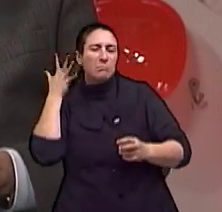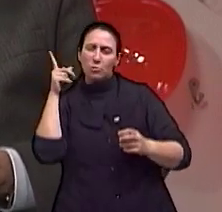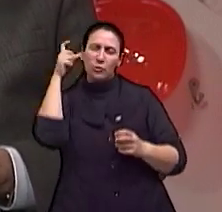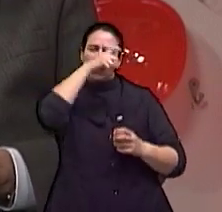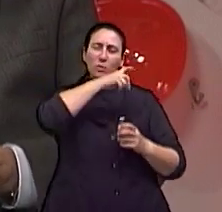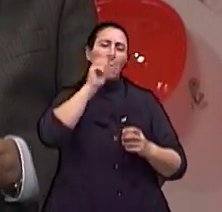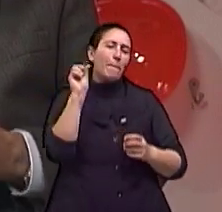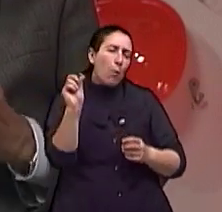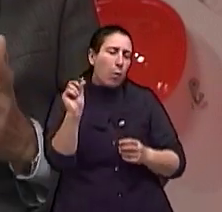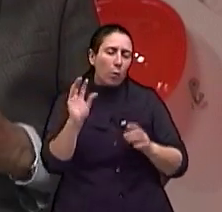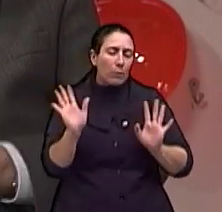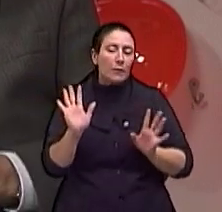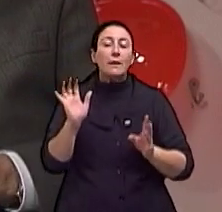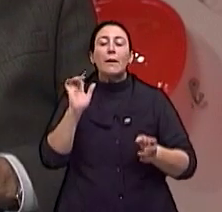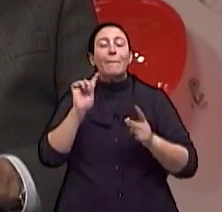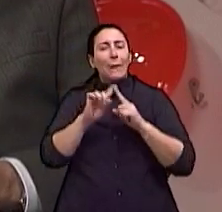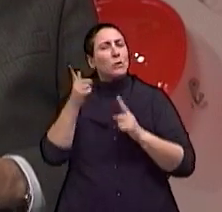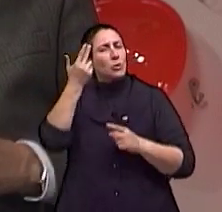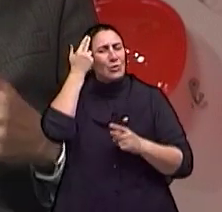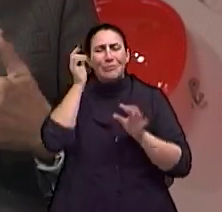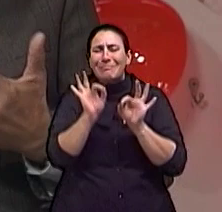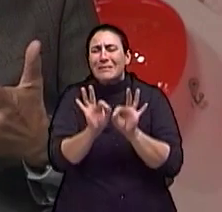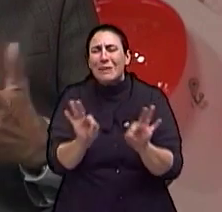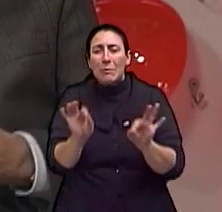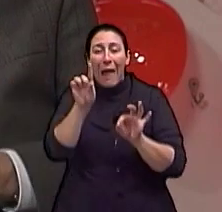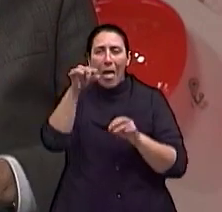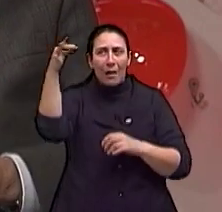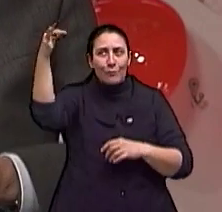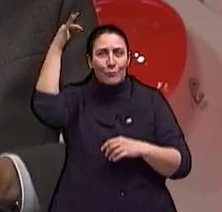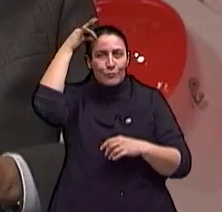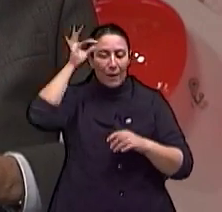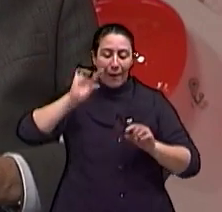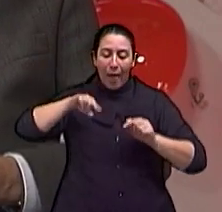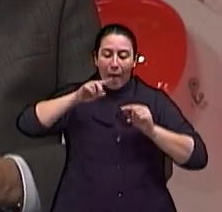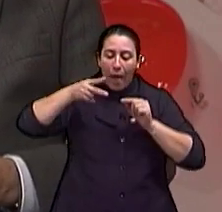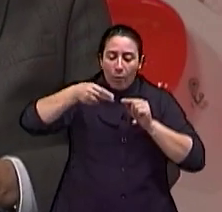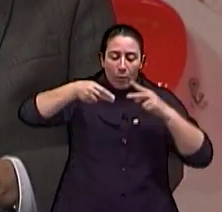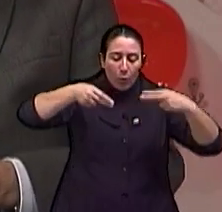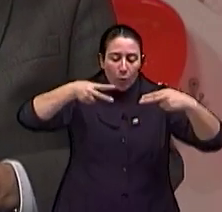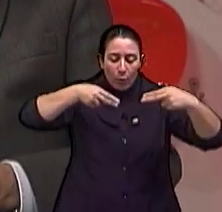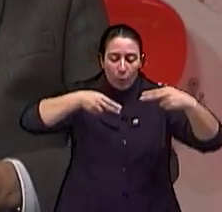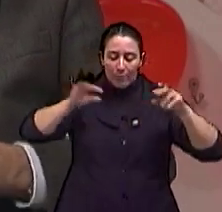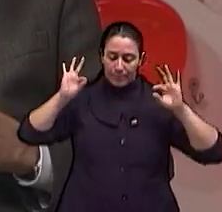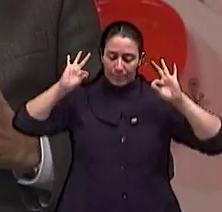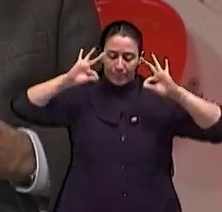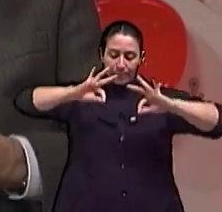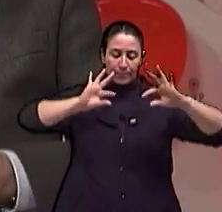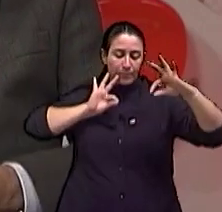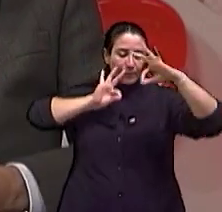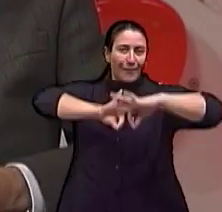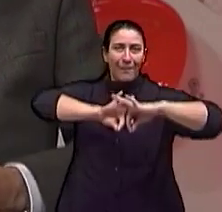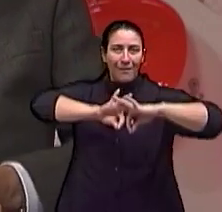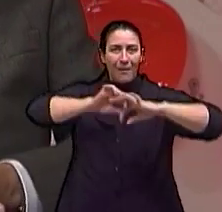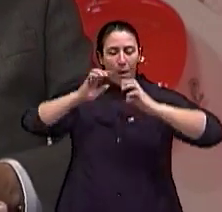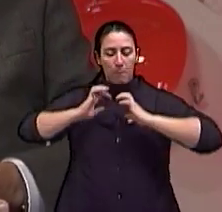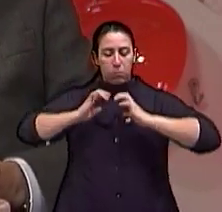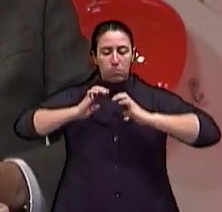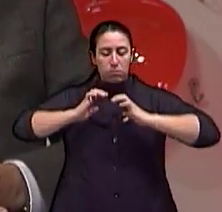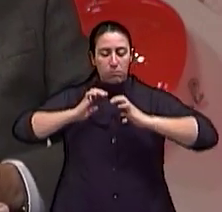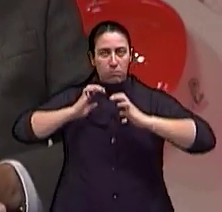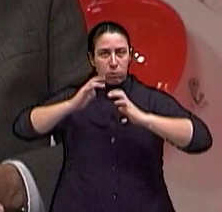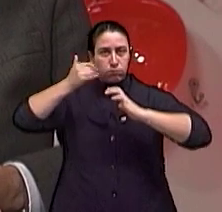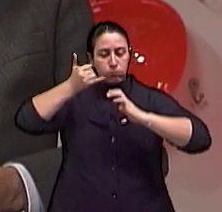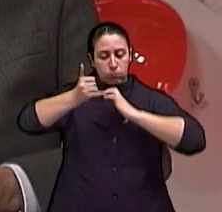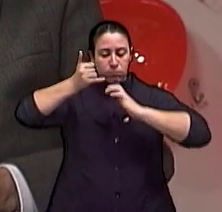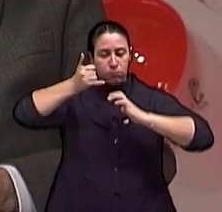Então, é uma cirurgia muito segura e eles levaram e tem uma, eles têm uma satisfação muito grande, o professor Lozano, né? Em falar sobre os casos em que eles têm